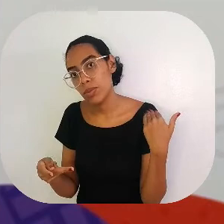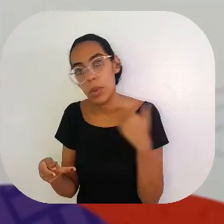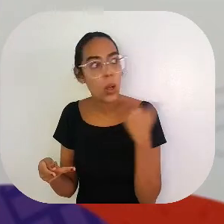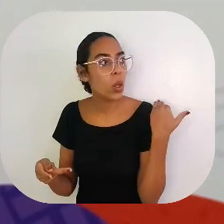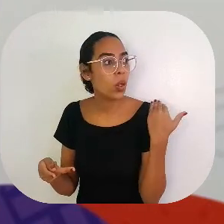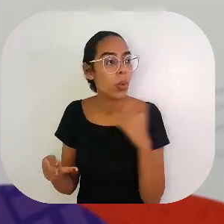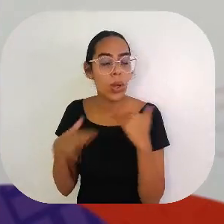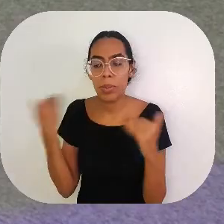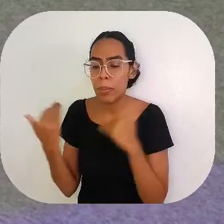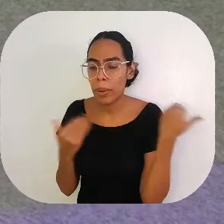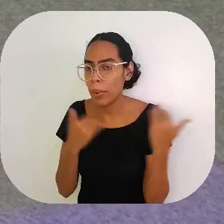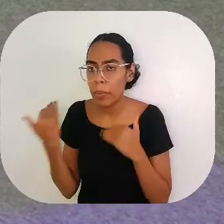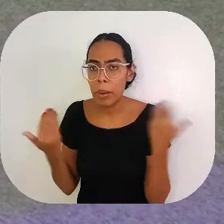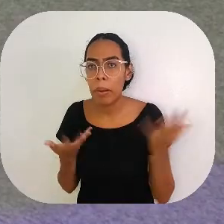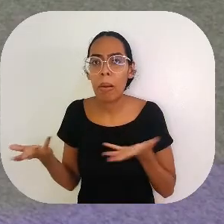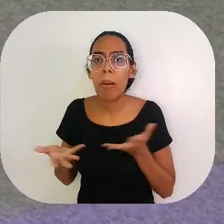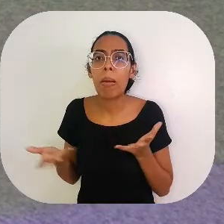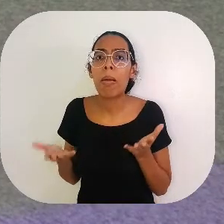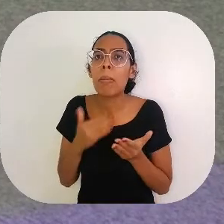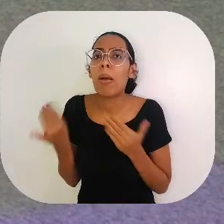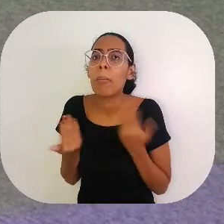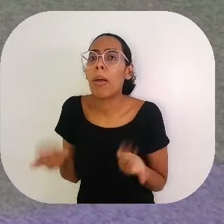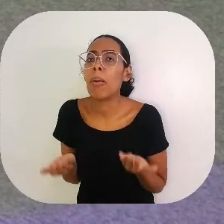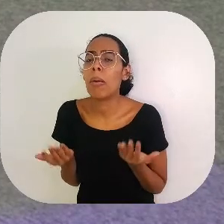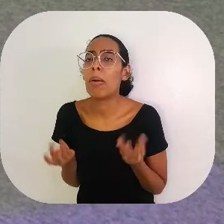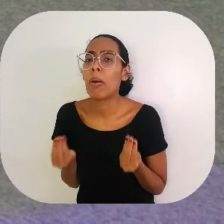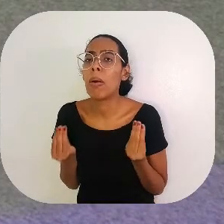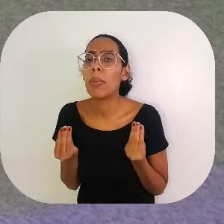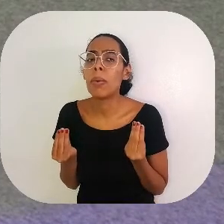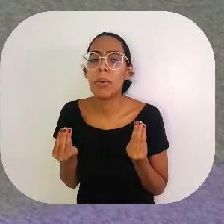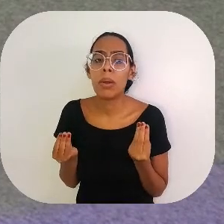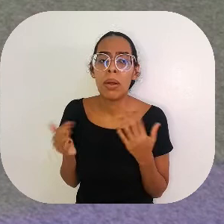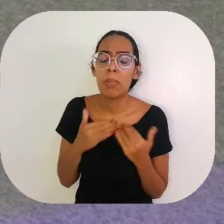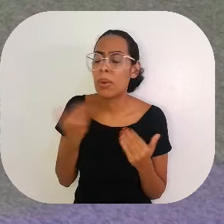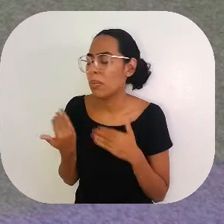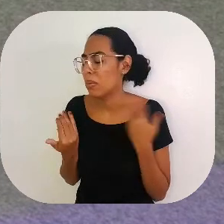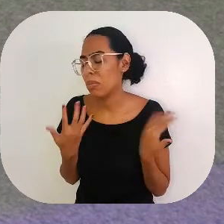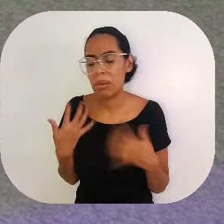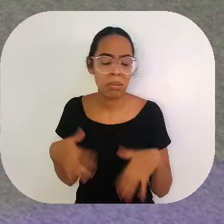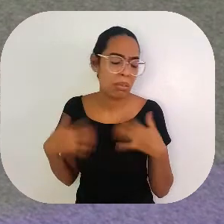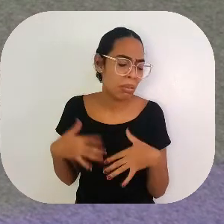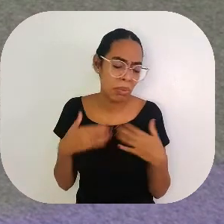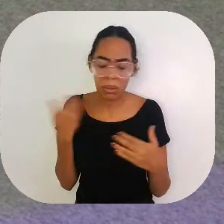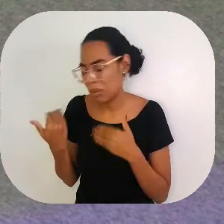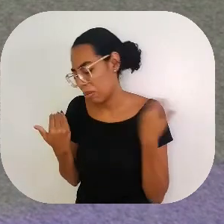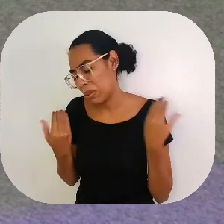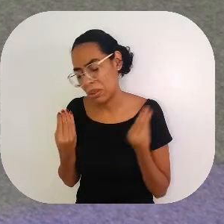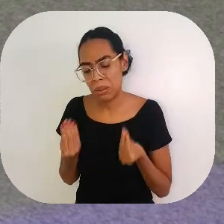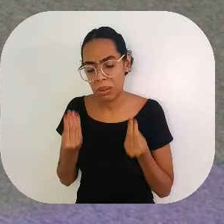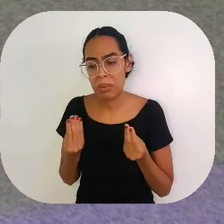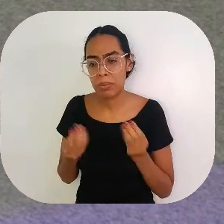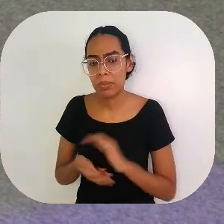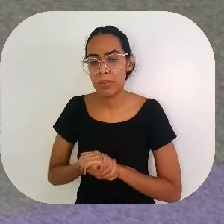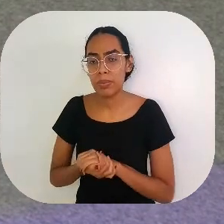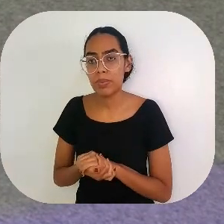Morri. Morri, meu Deus, morri, morri, tô morto, tô morto, eu morri. Ai, como é ser morto? Ai, eu tô morri, eu tenho